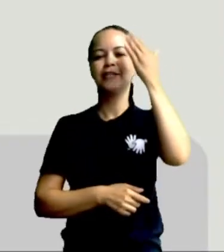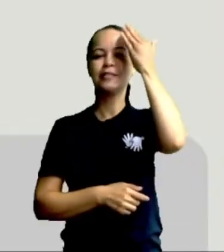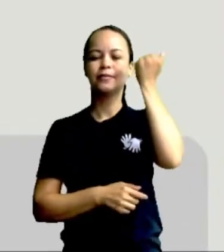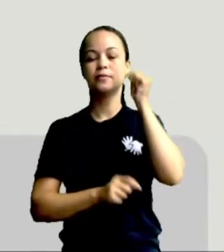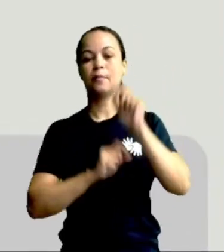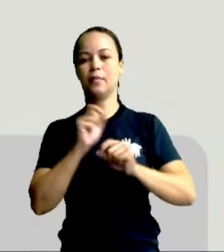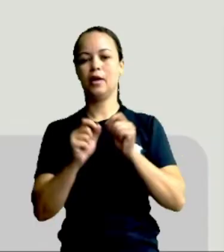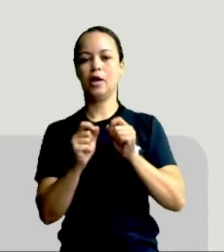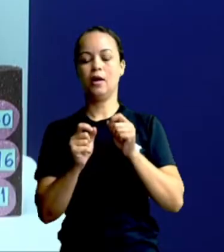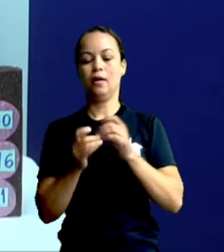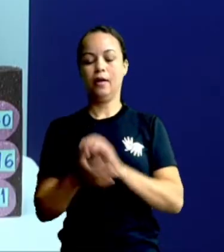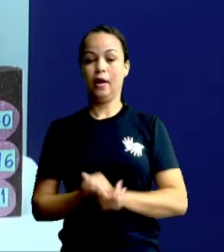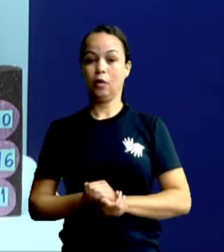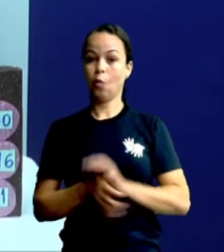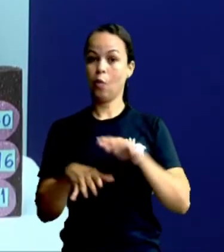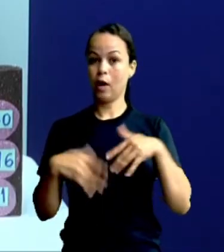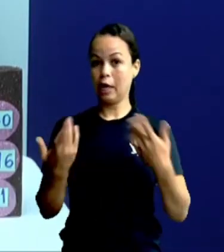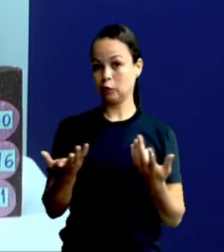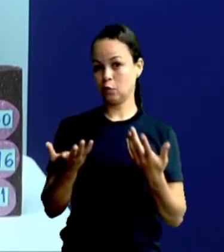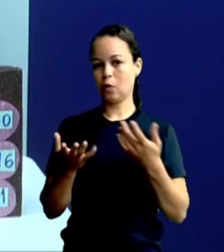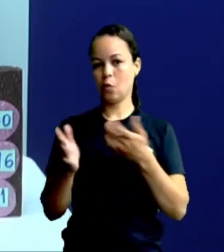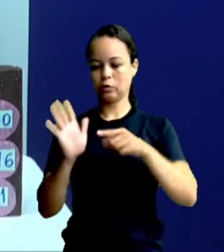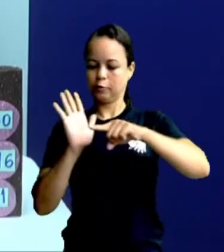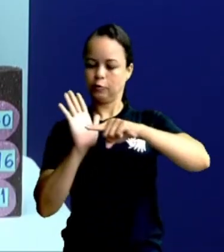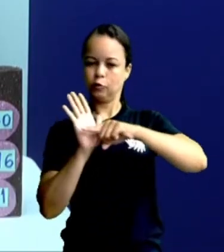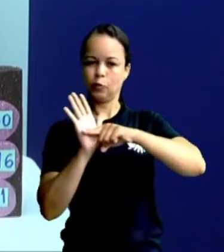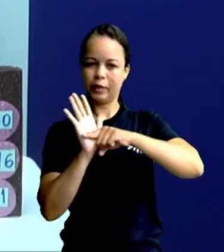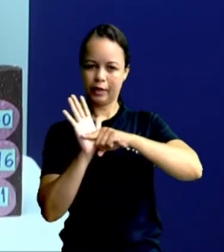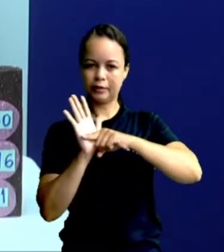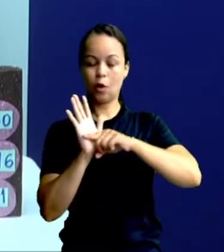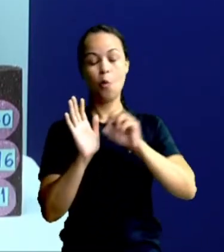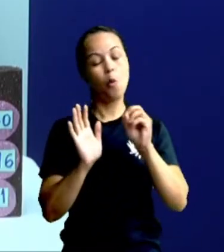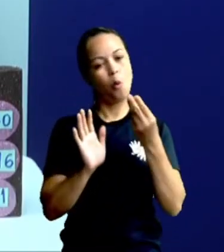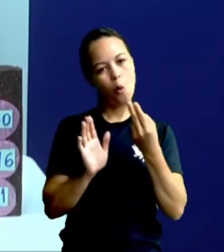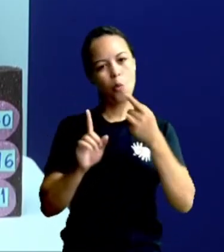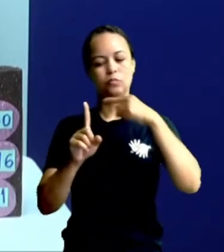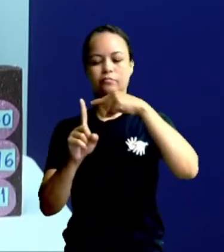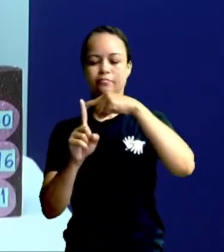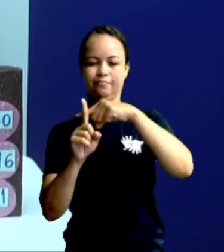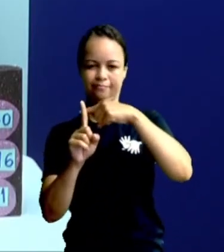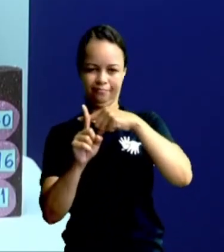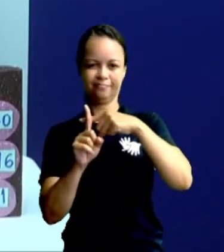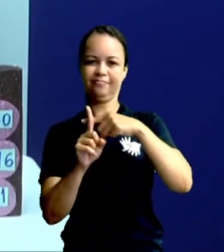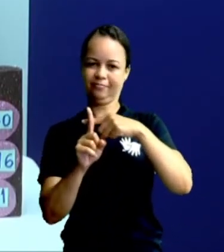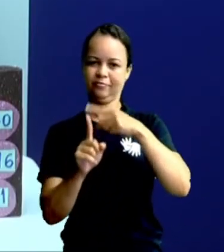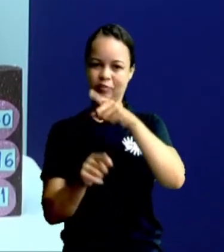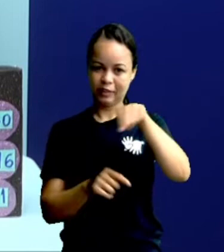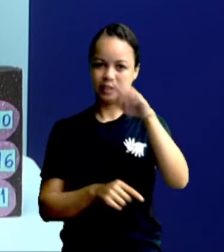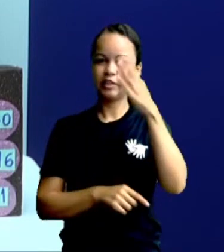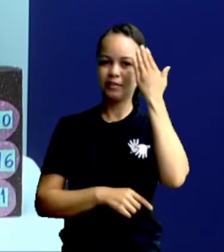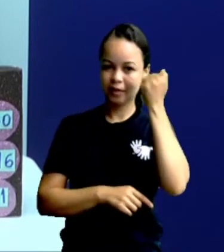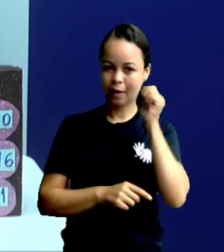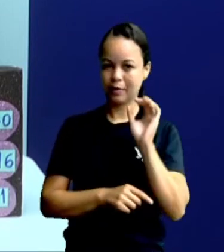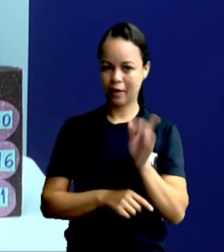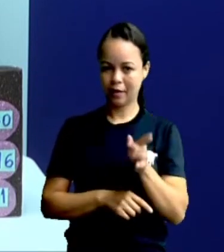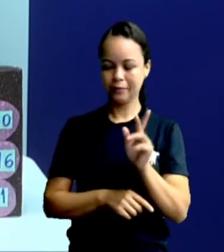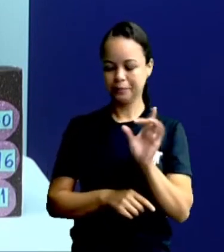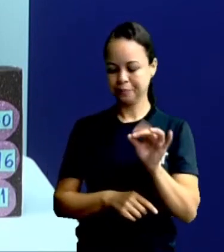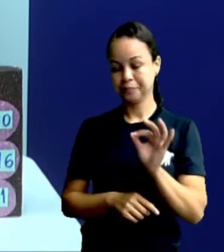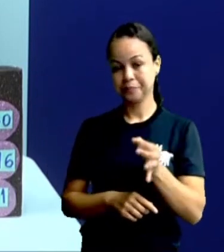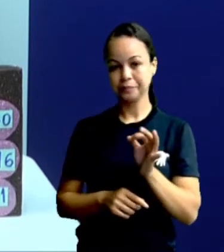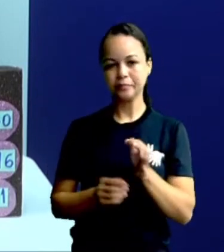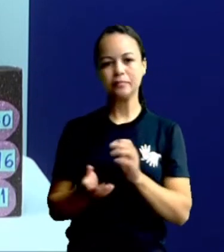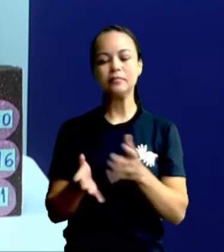quando a conta é de subtração e quando a conta é de adição. Vamos continuar,